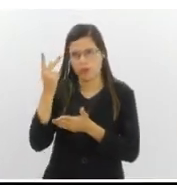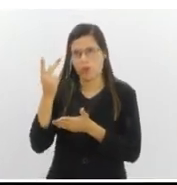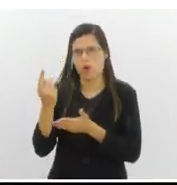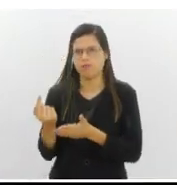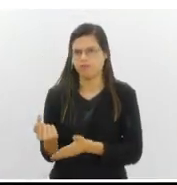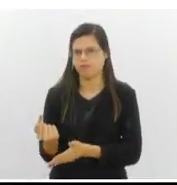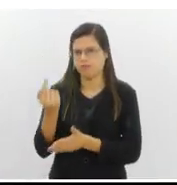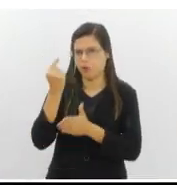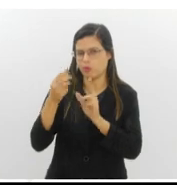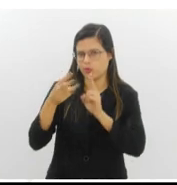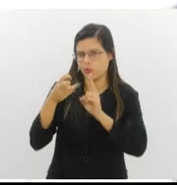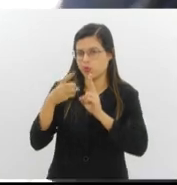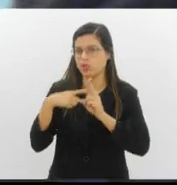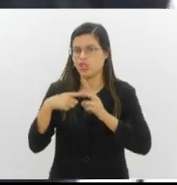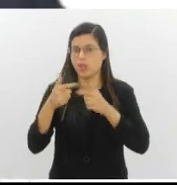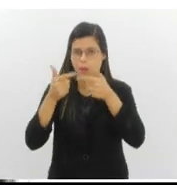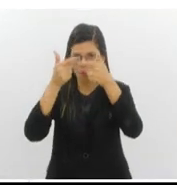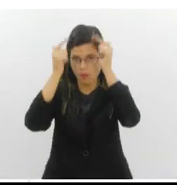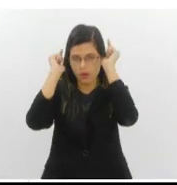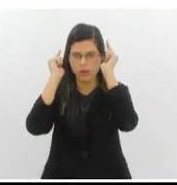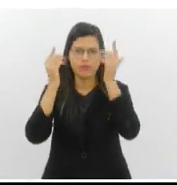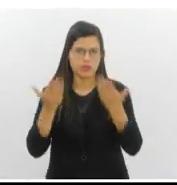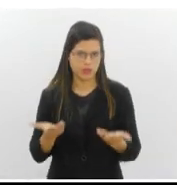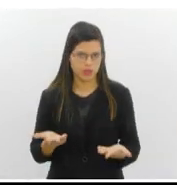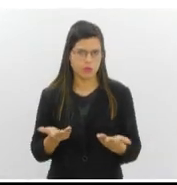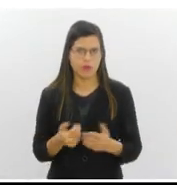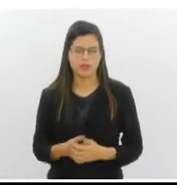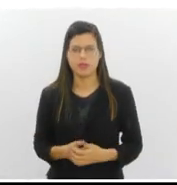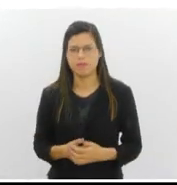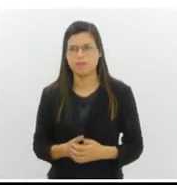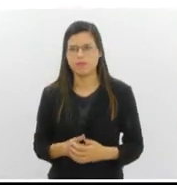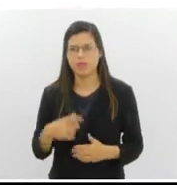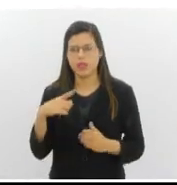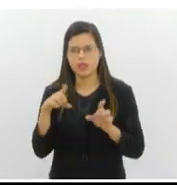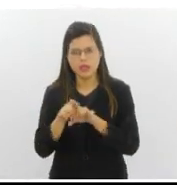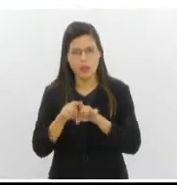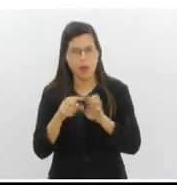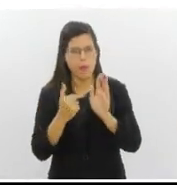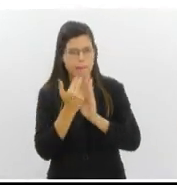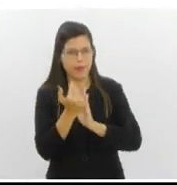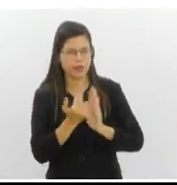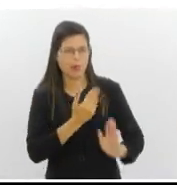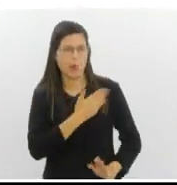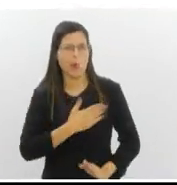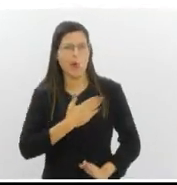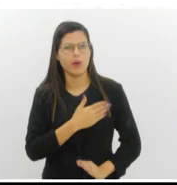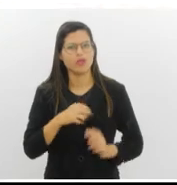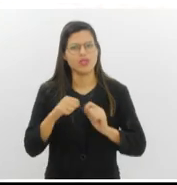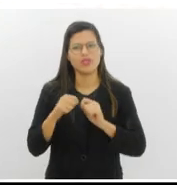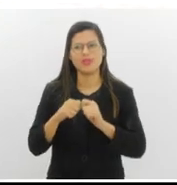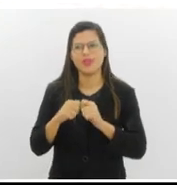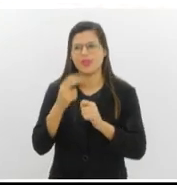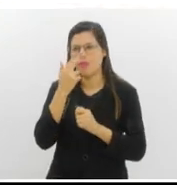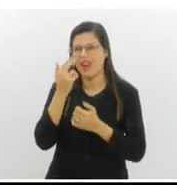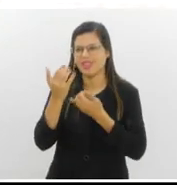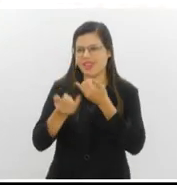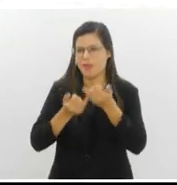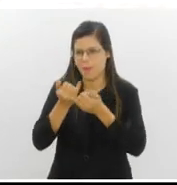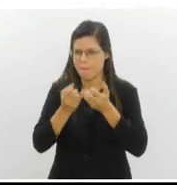tem uma imagem que eu gosto muito, que é uma imagem que a gente fez uma espécie de uma brincadeira, eu posso mostrar aqui,